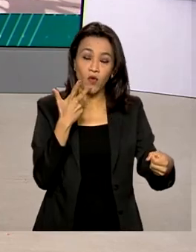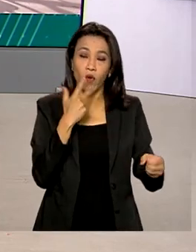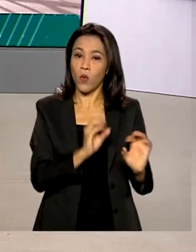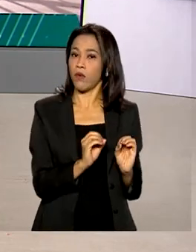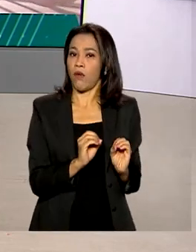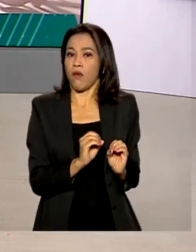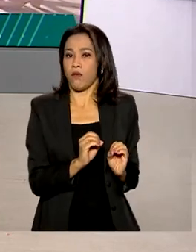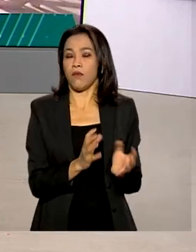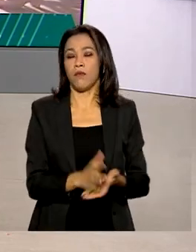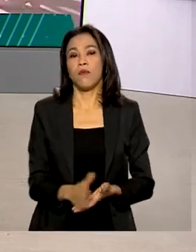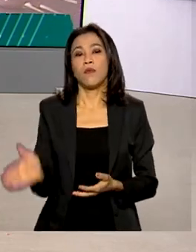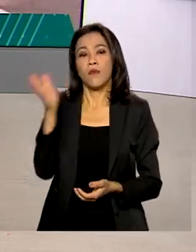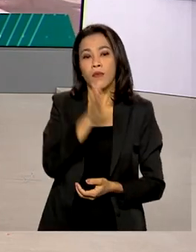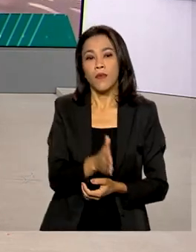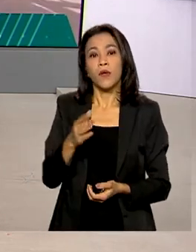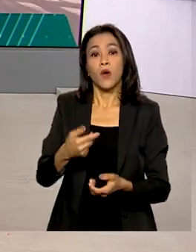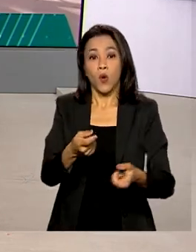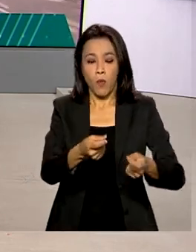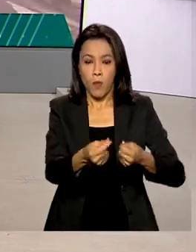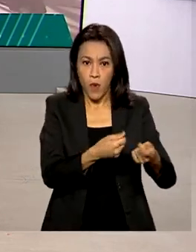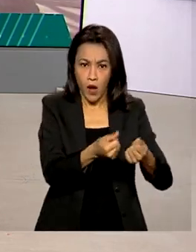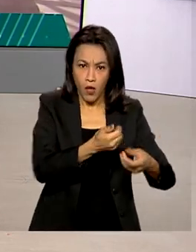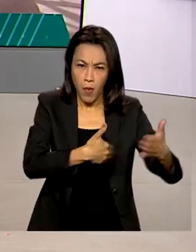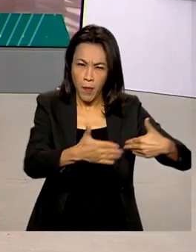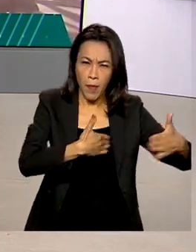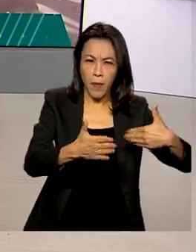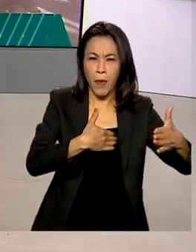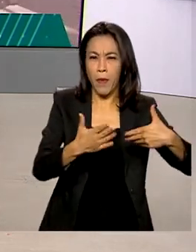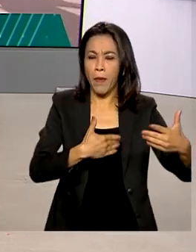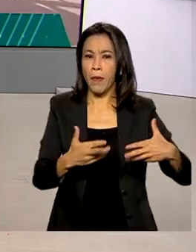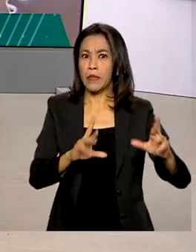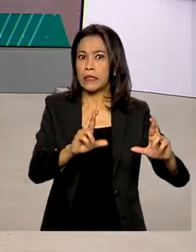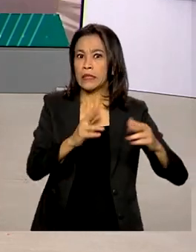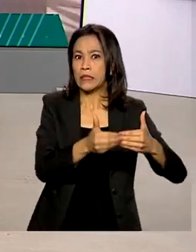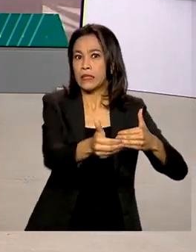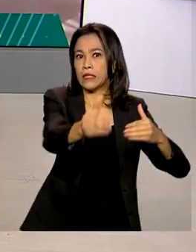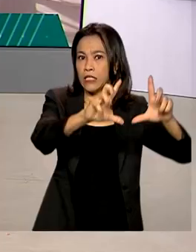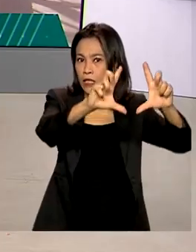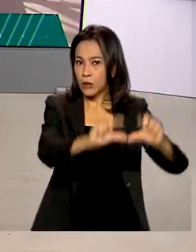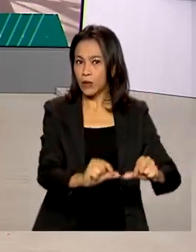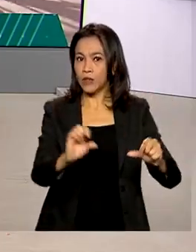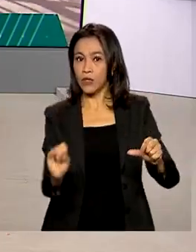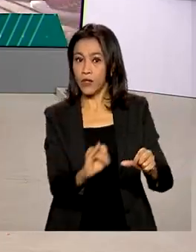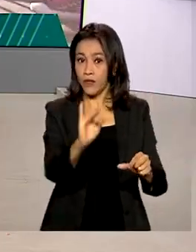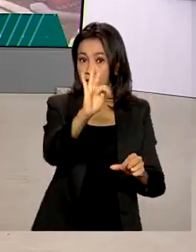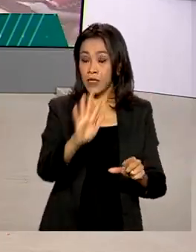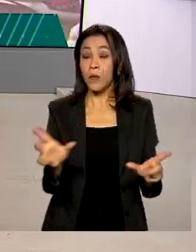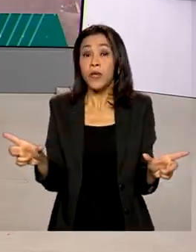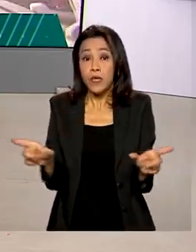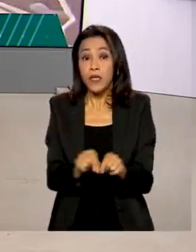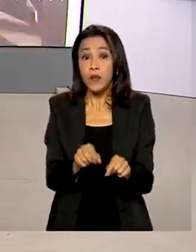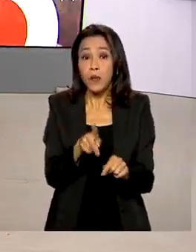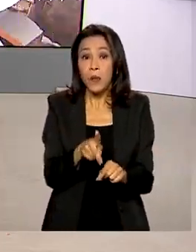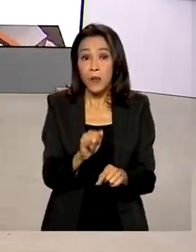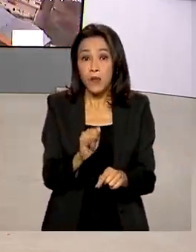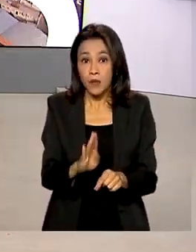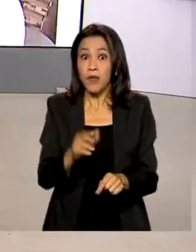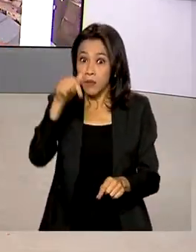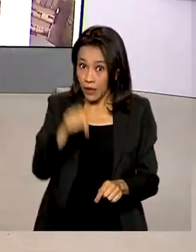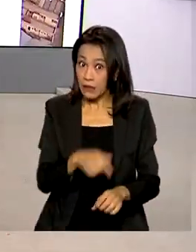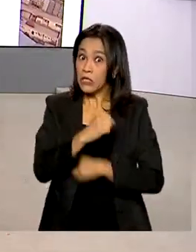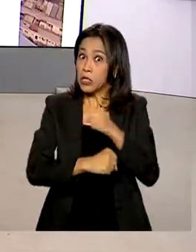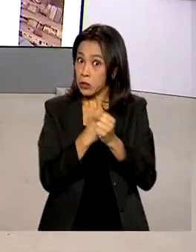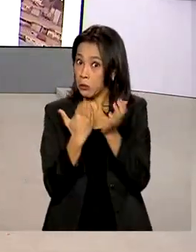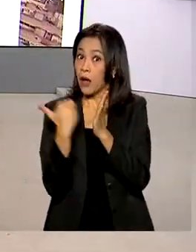O mercado financeiro trouxe nova expectativa de queda para a inflação e um PIB maior para este ano. Quem comenta é